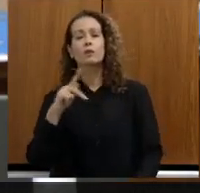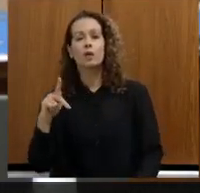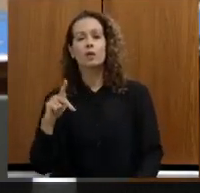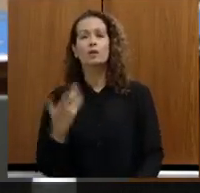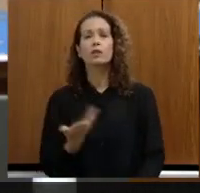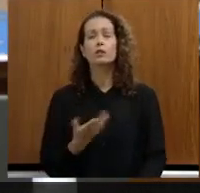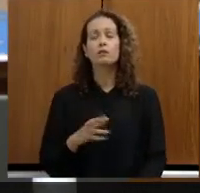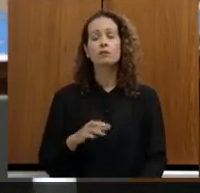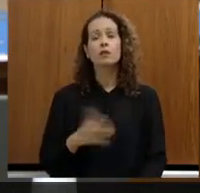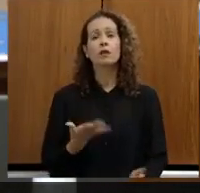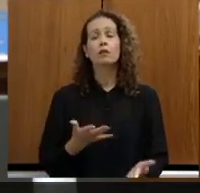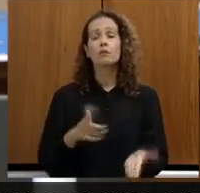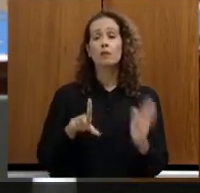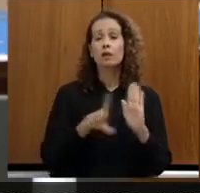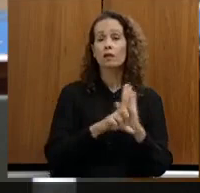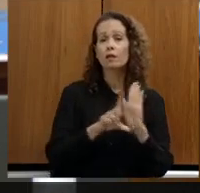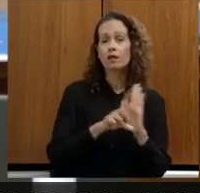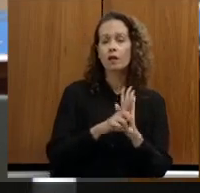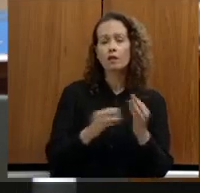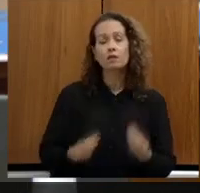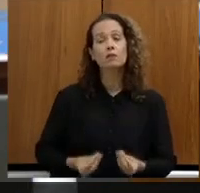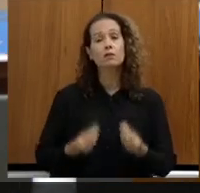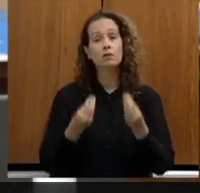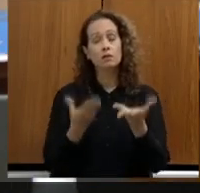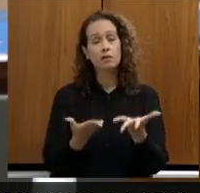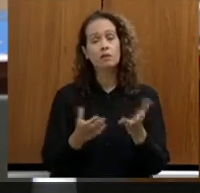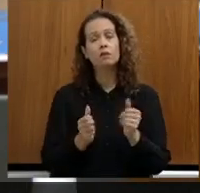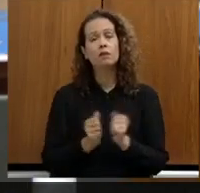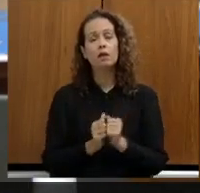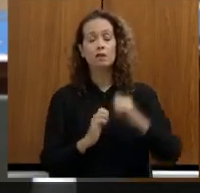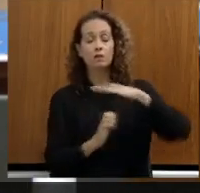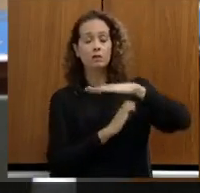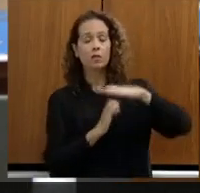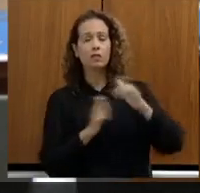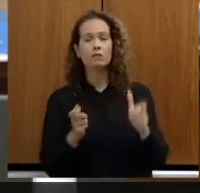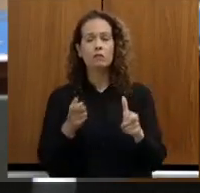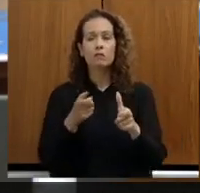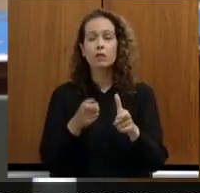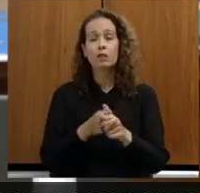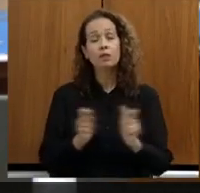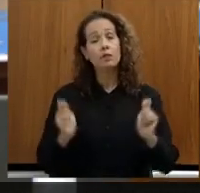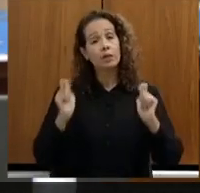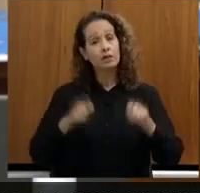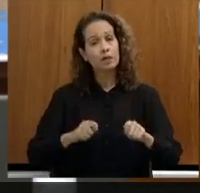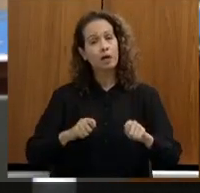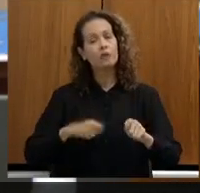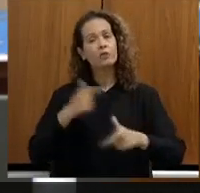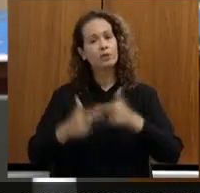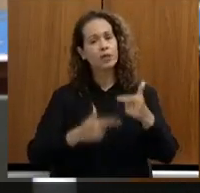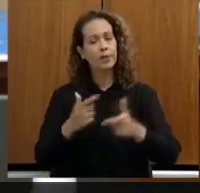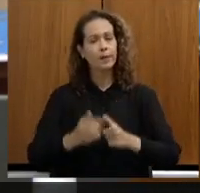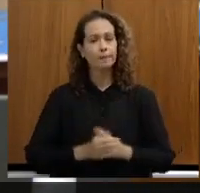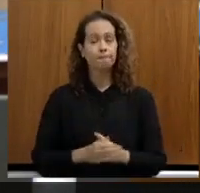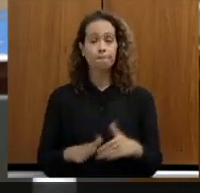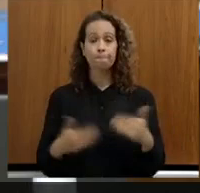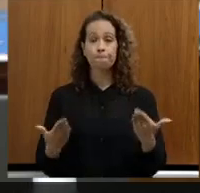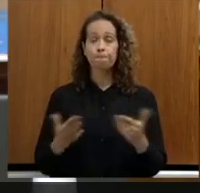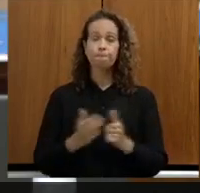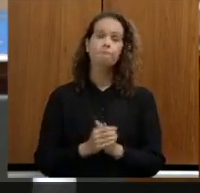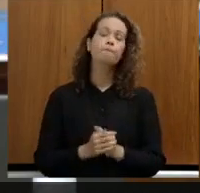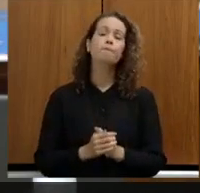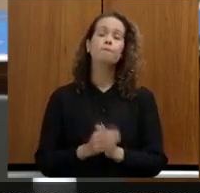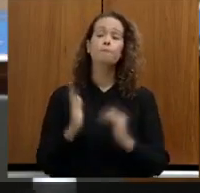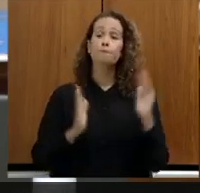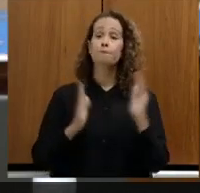nós damos aos pequenos proprietários rurais uma outra capacidade de produção. Bem, então, assinamos durante o